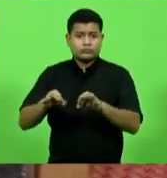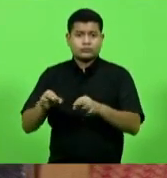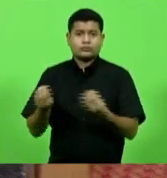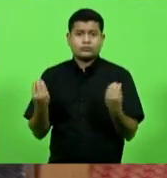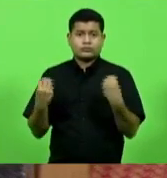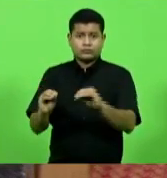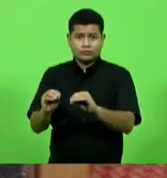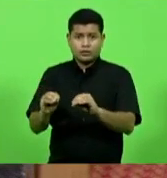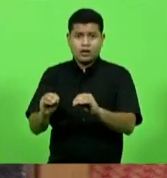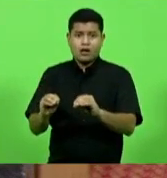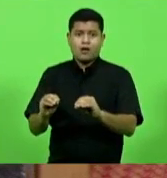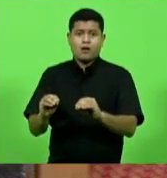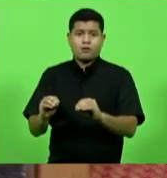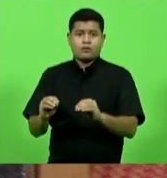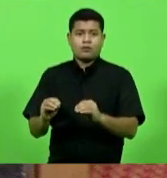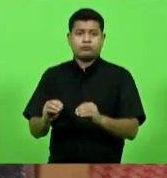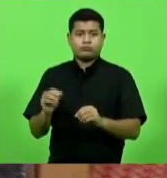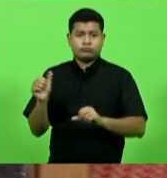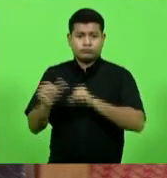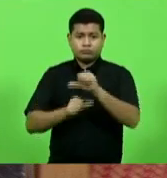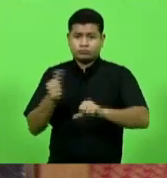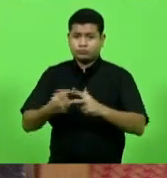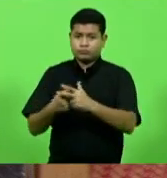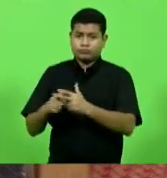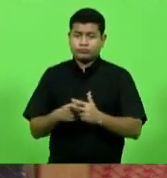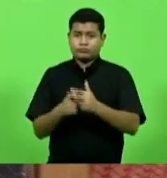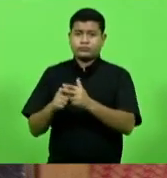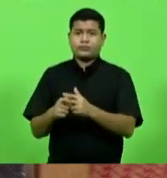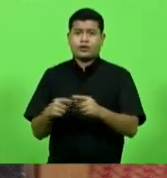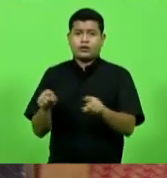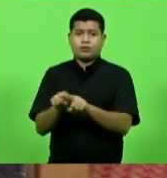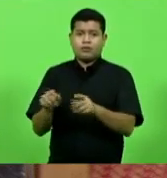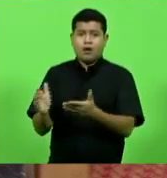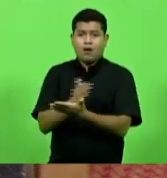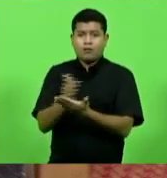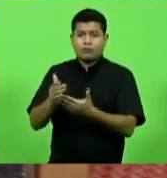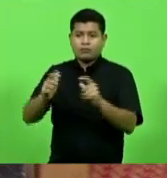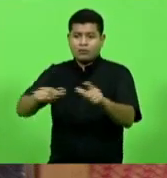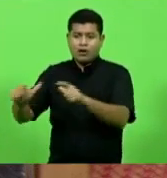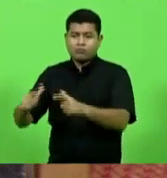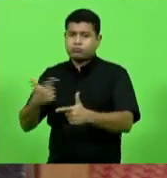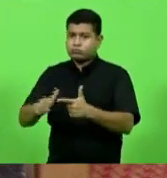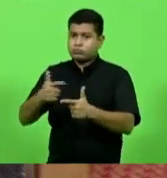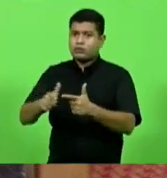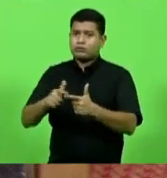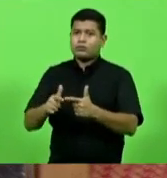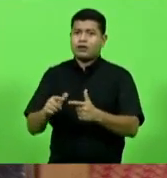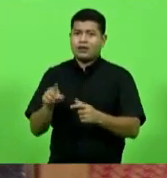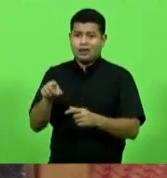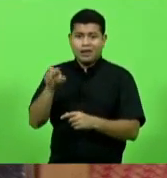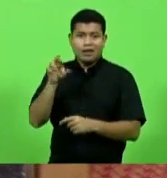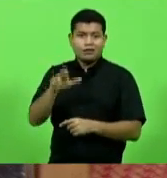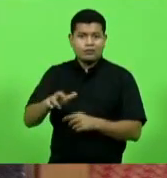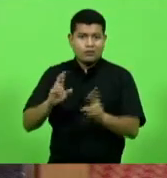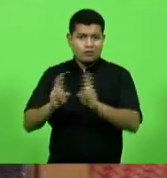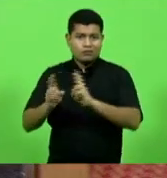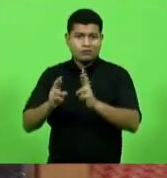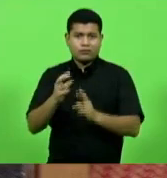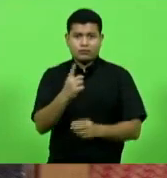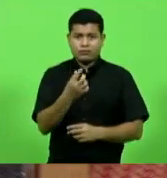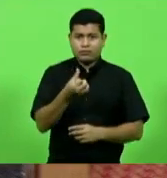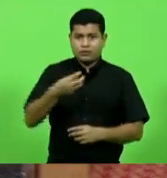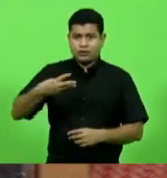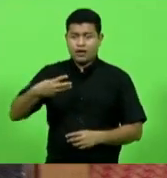capacidade de restauração e eliminação de pontos críticos da rodovia 163 é objeto do contrato